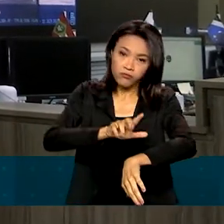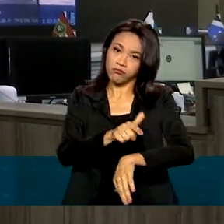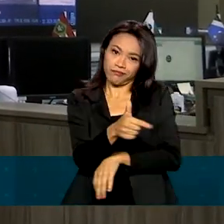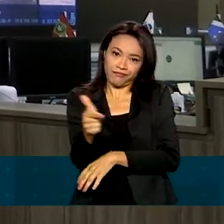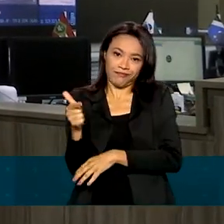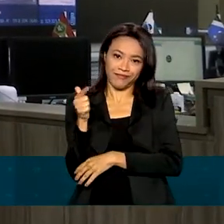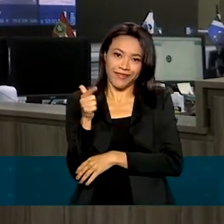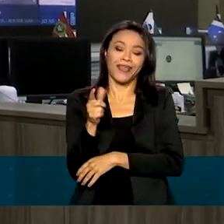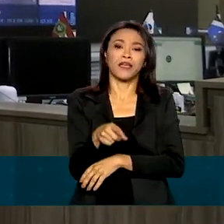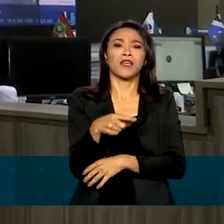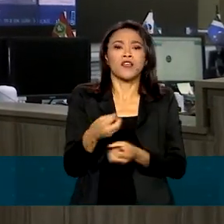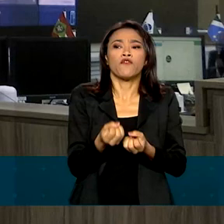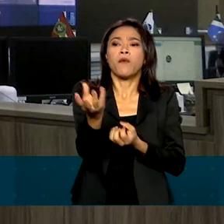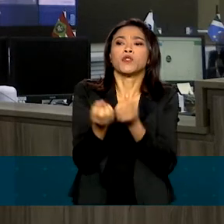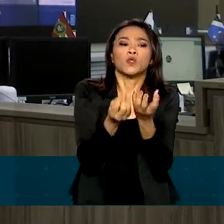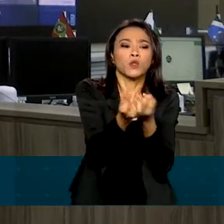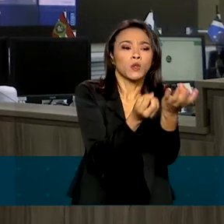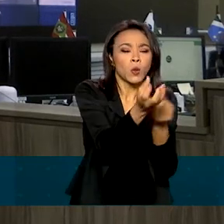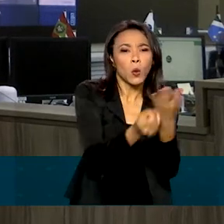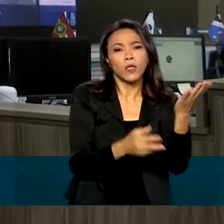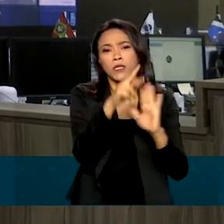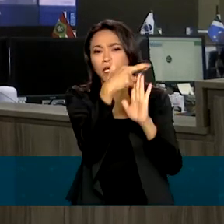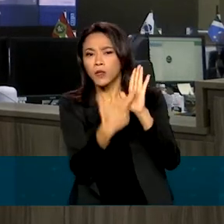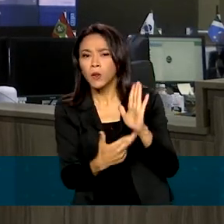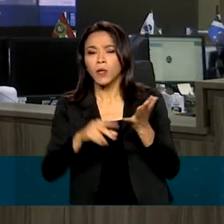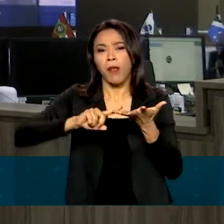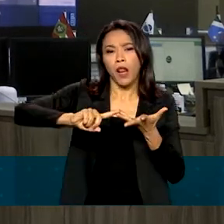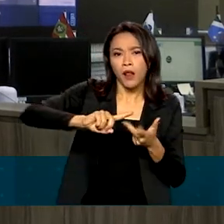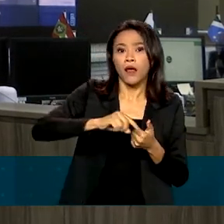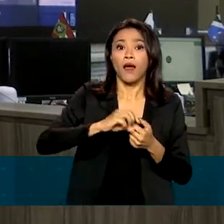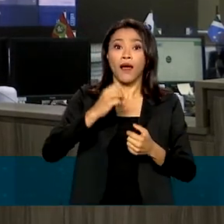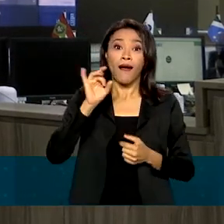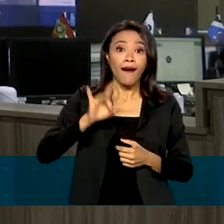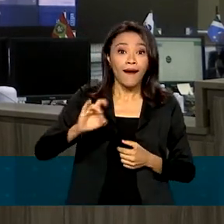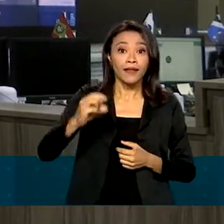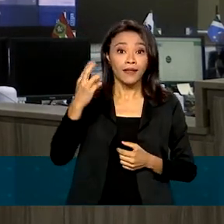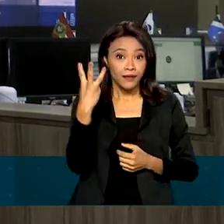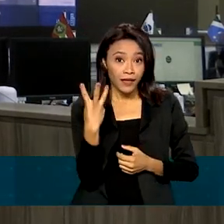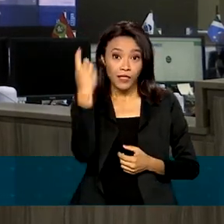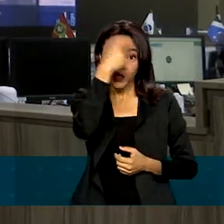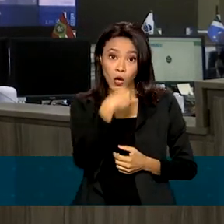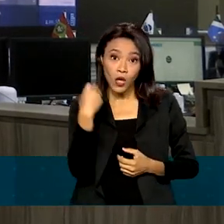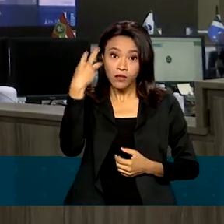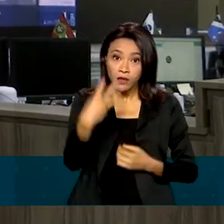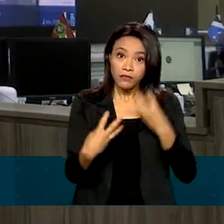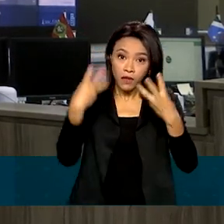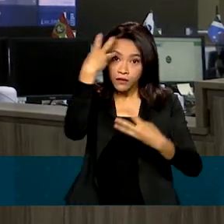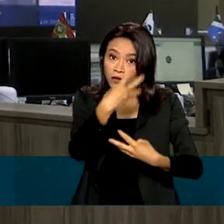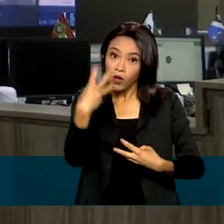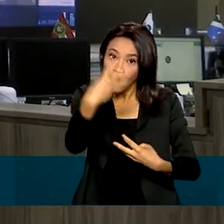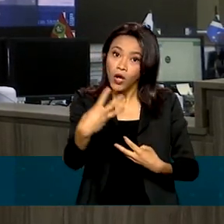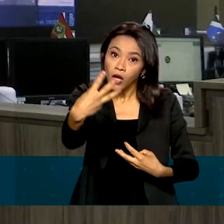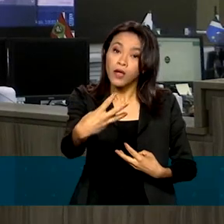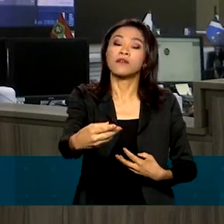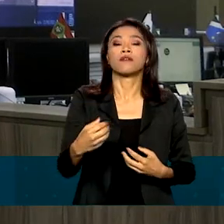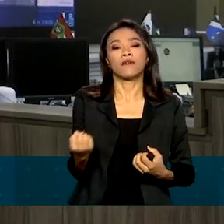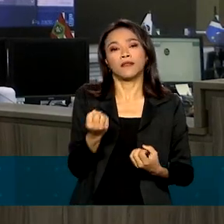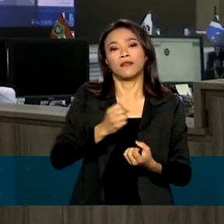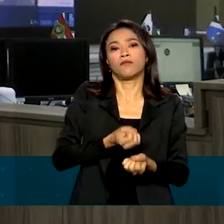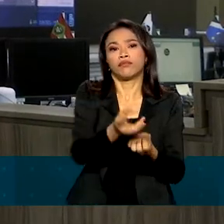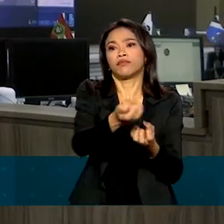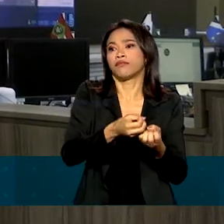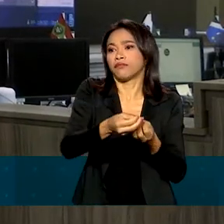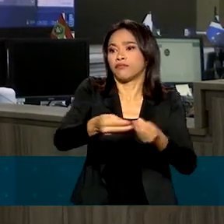informativos serão divulgados a cada três horas, trazendo balanços parciais das ocorrências registradas